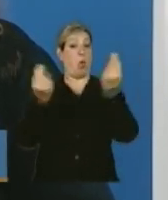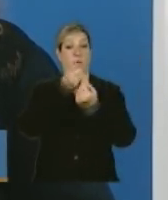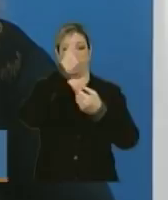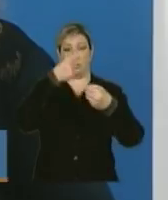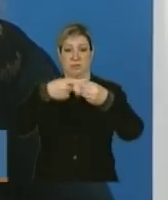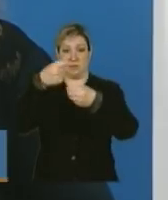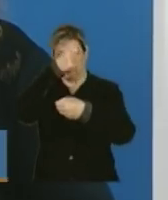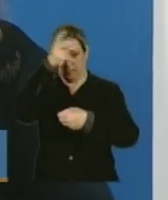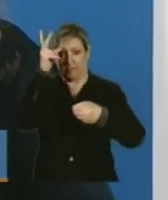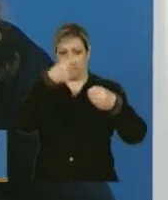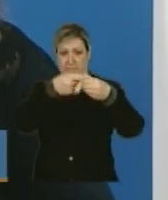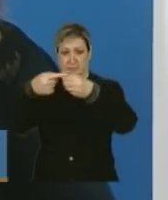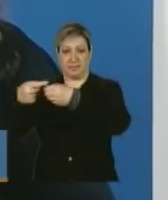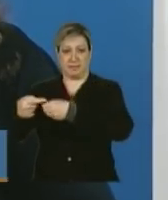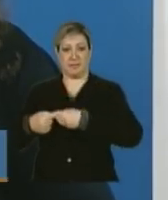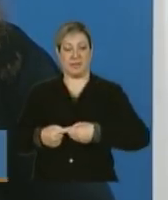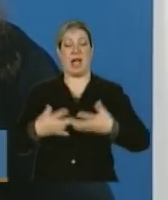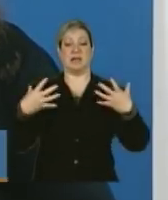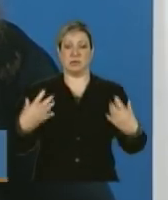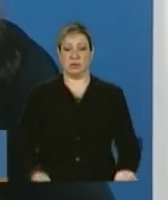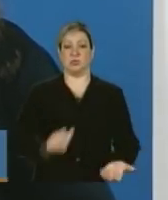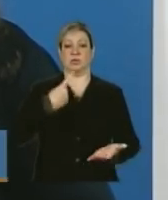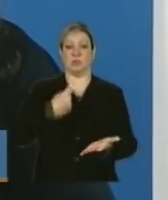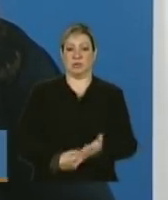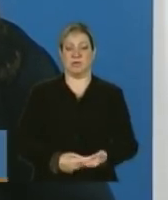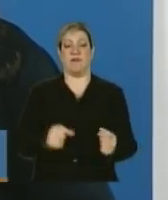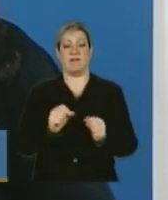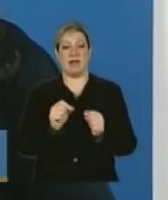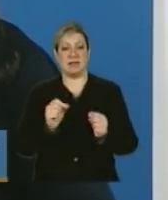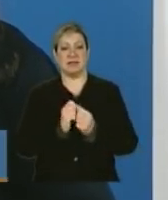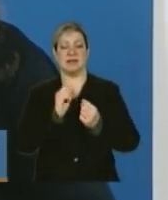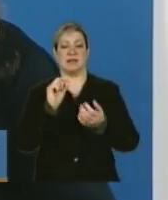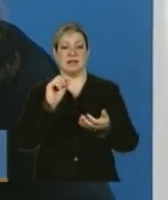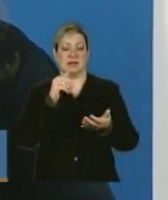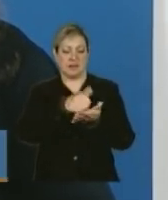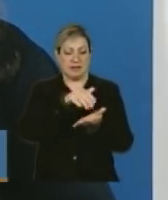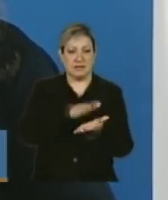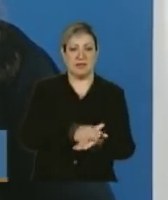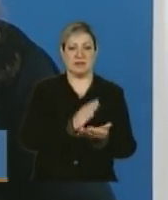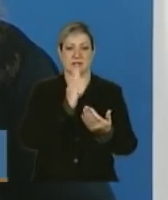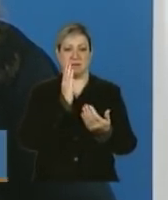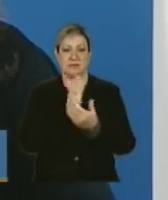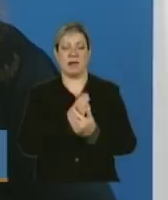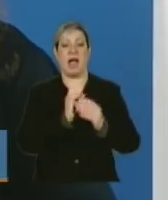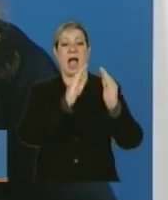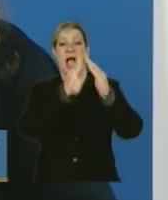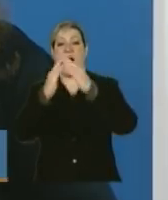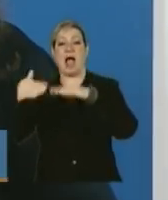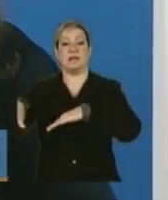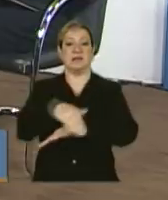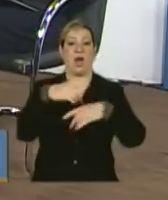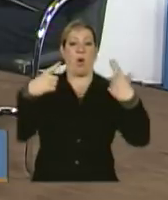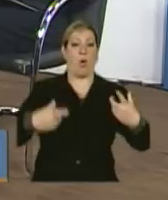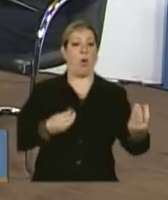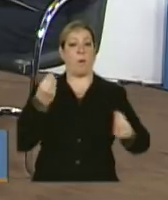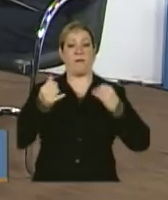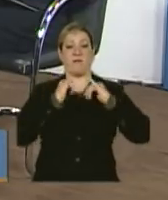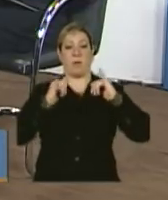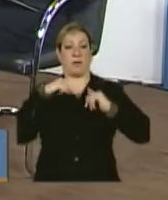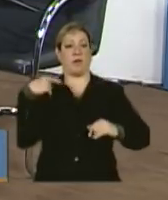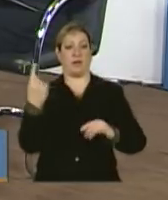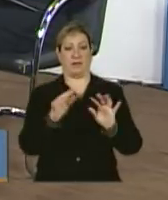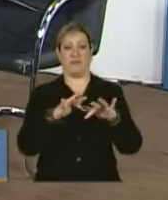a fazer a inscrição e a atualização cadastral das famílias de baixa renda. Essa é a responsabilidade dos municípios.